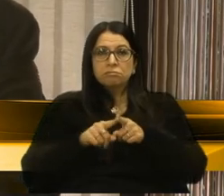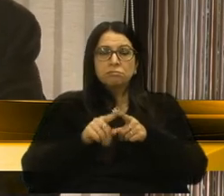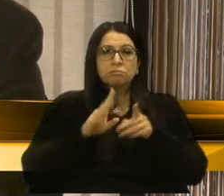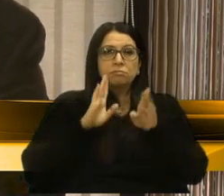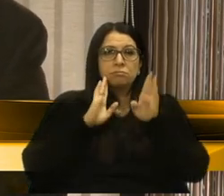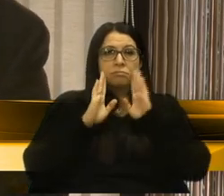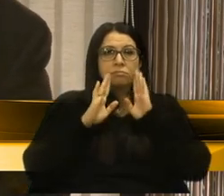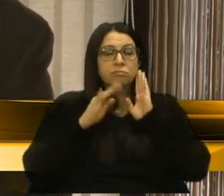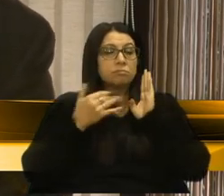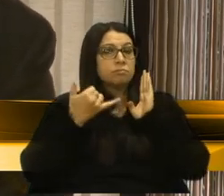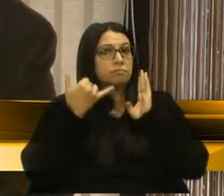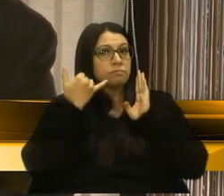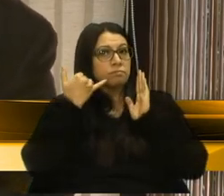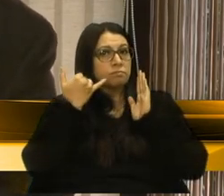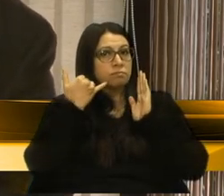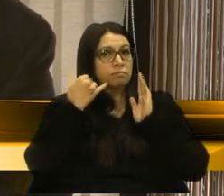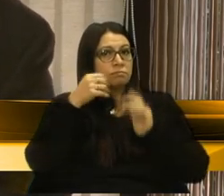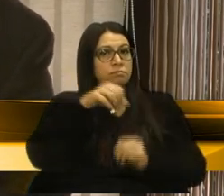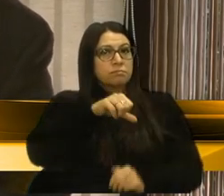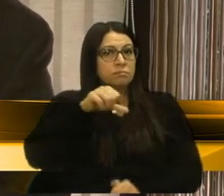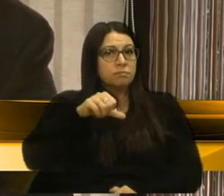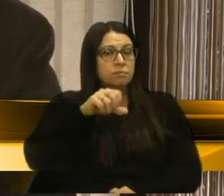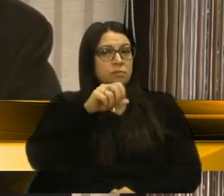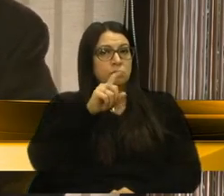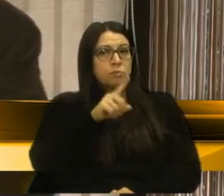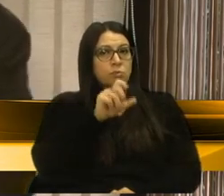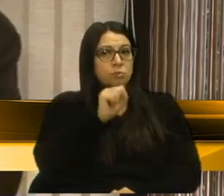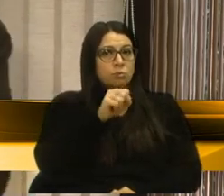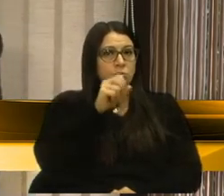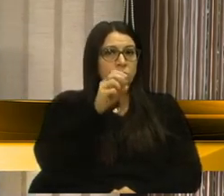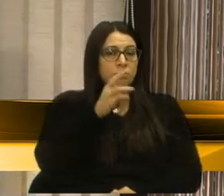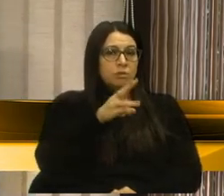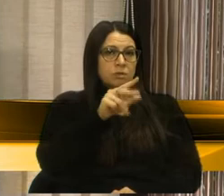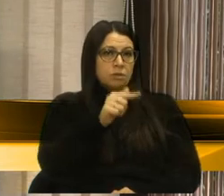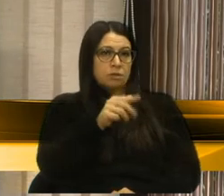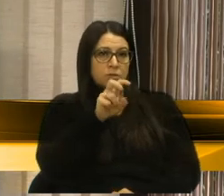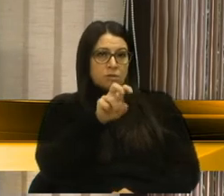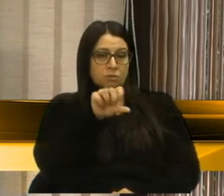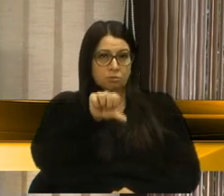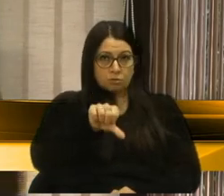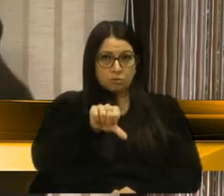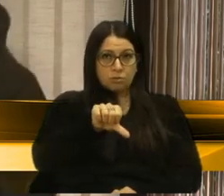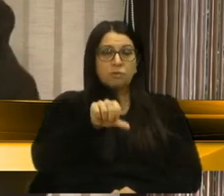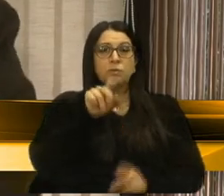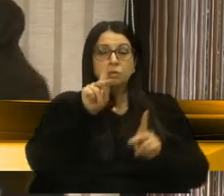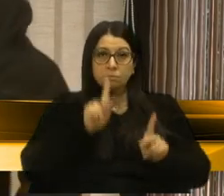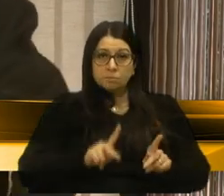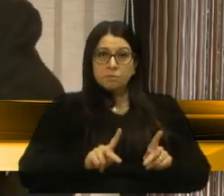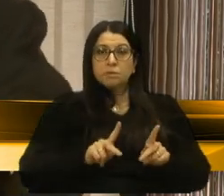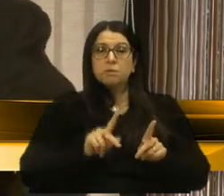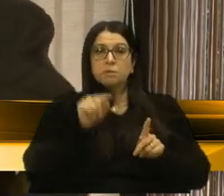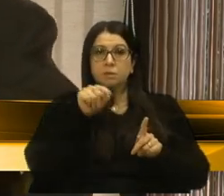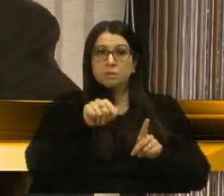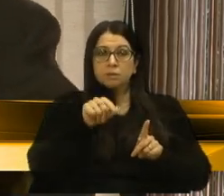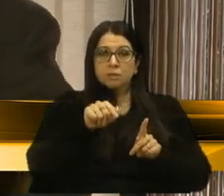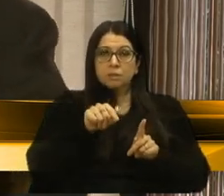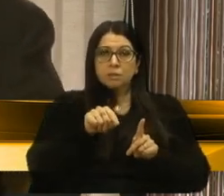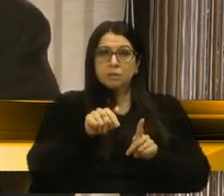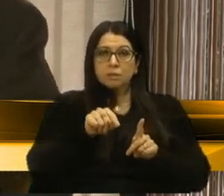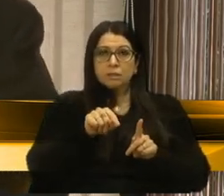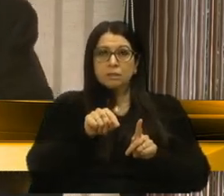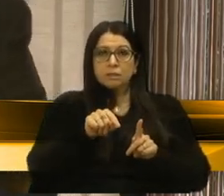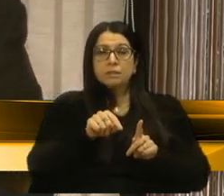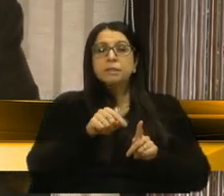no telefone 991813759, que as pessoas que estarão aqui, eu sei que a FAS tem